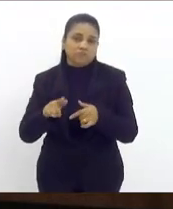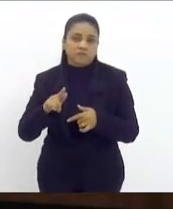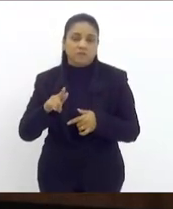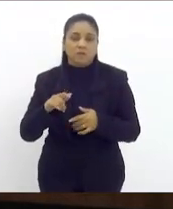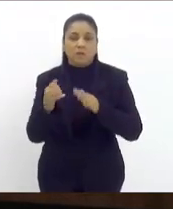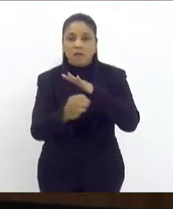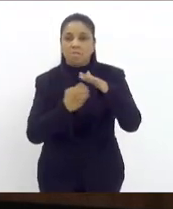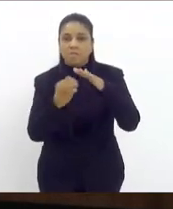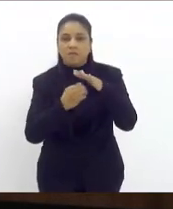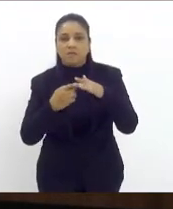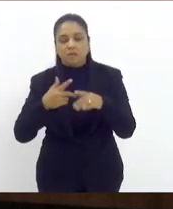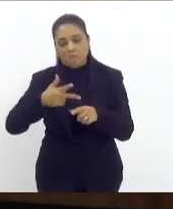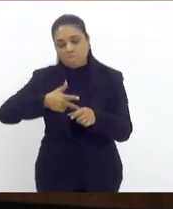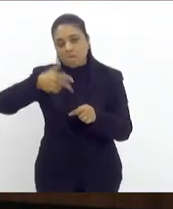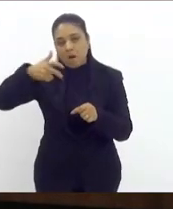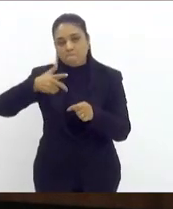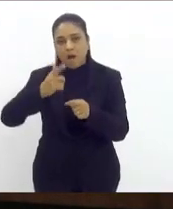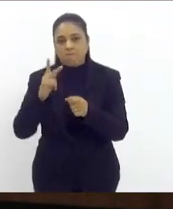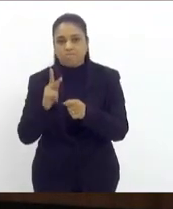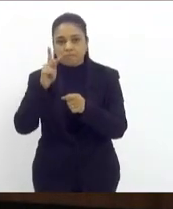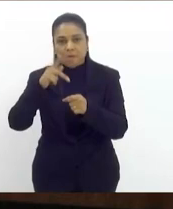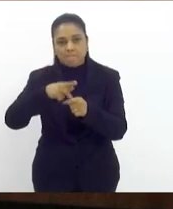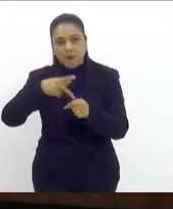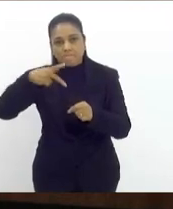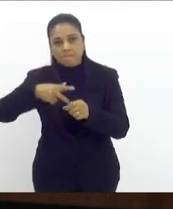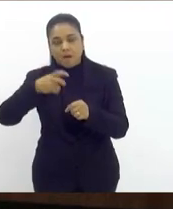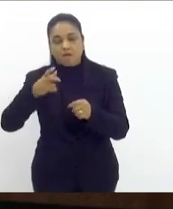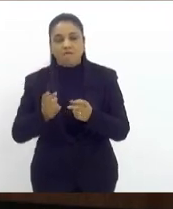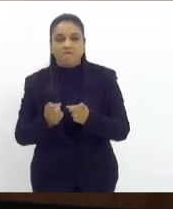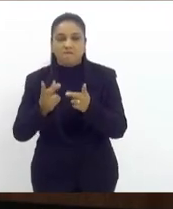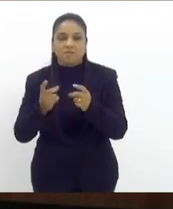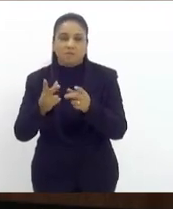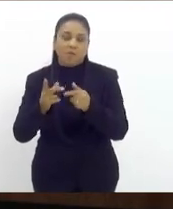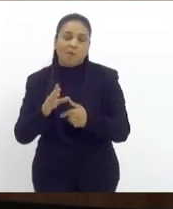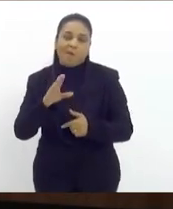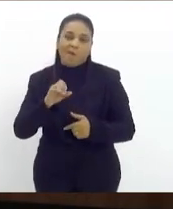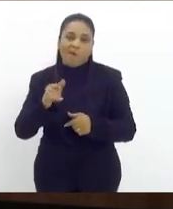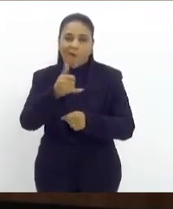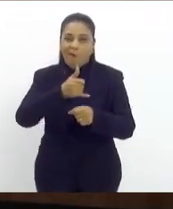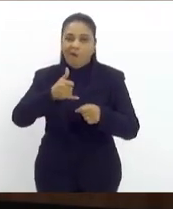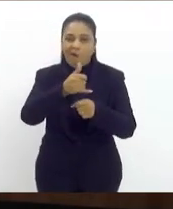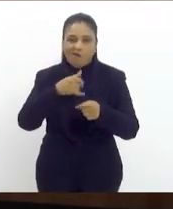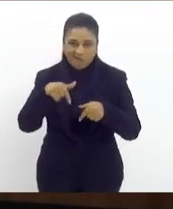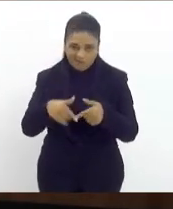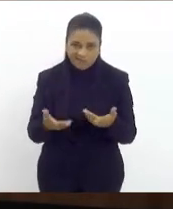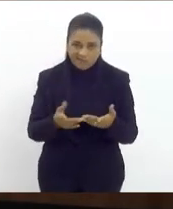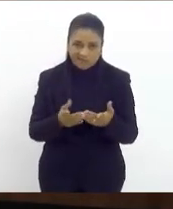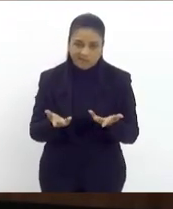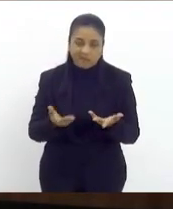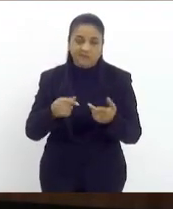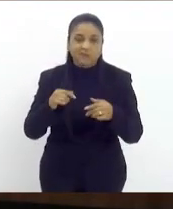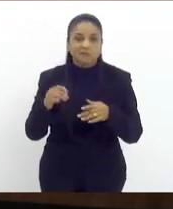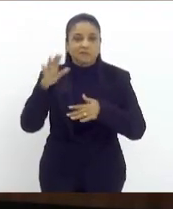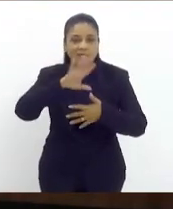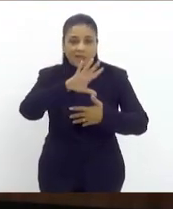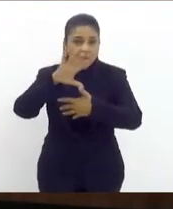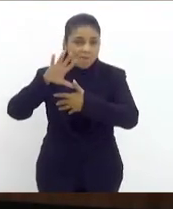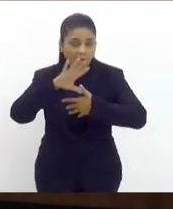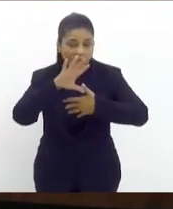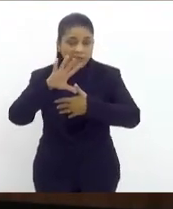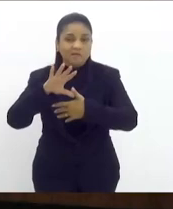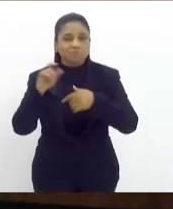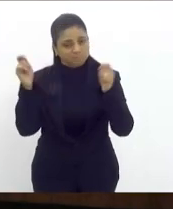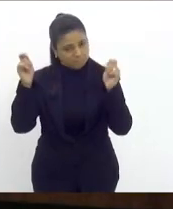óleo e derivados então a retomada dessa força brasileira da América Latina no âmbito internacional como um todo é